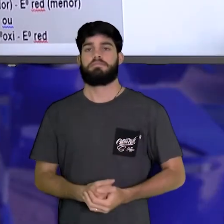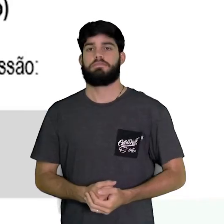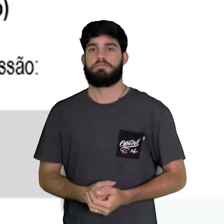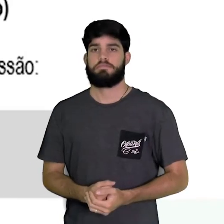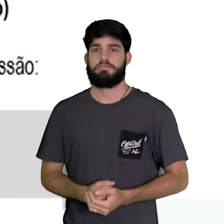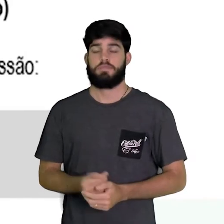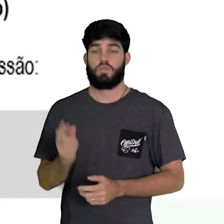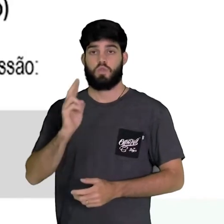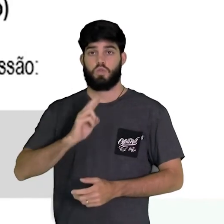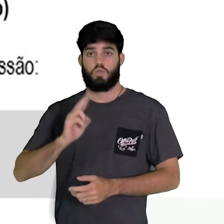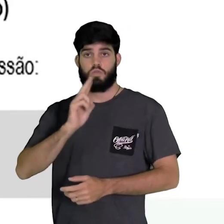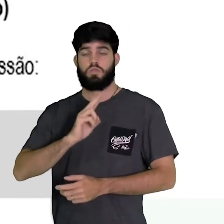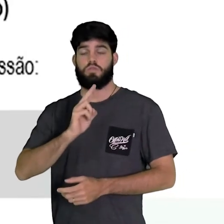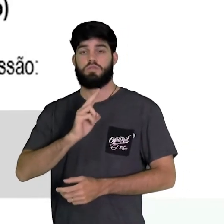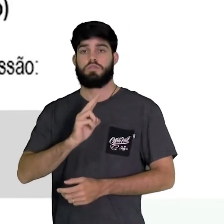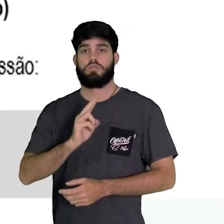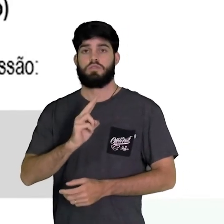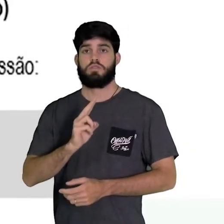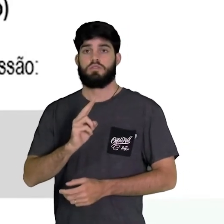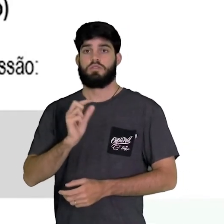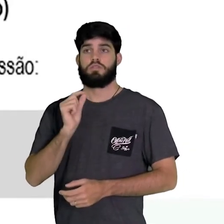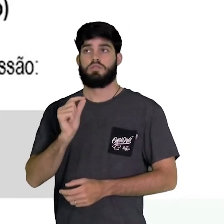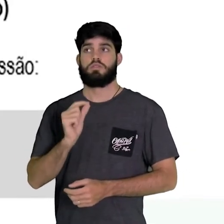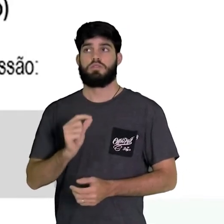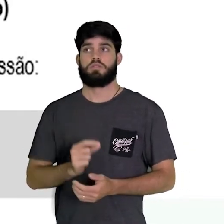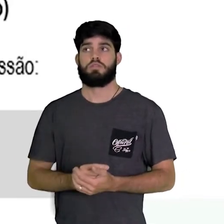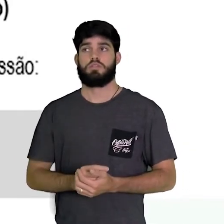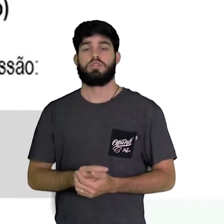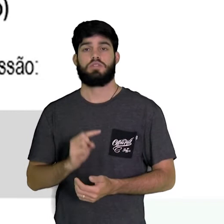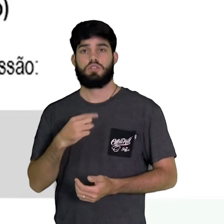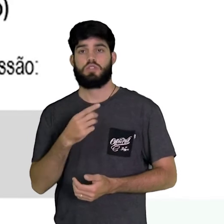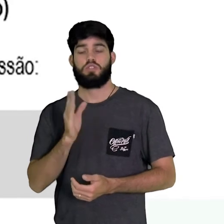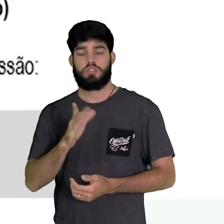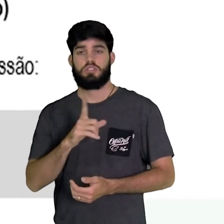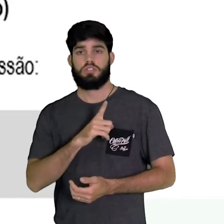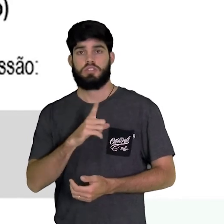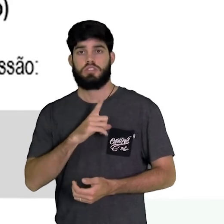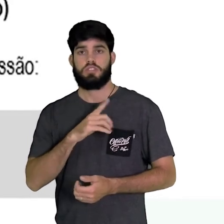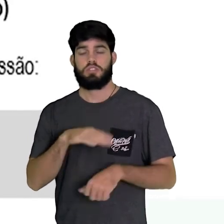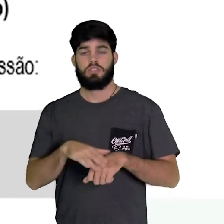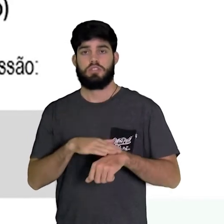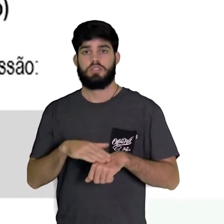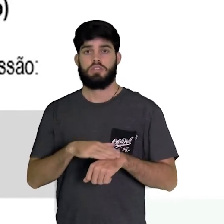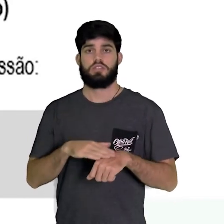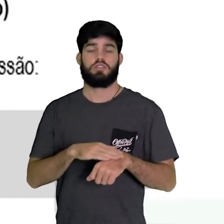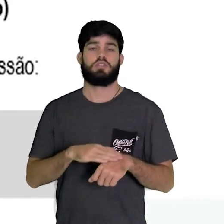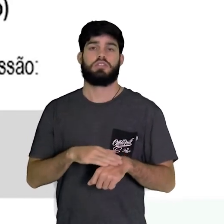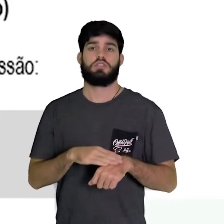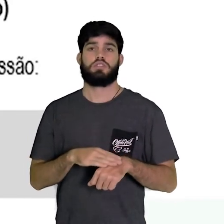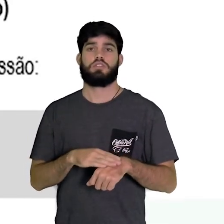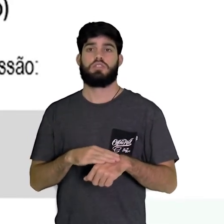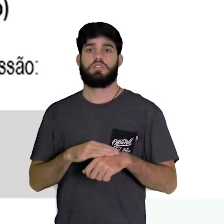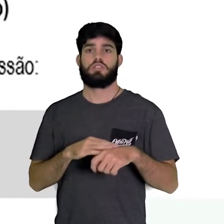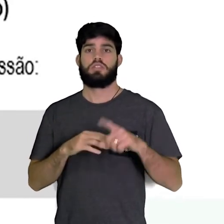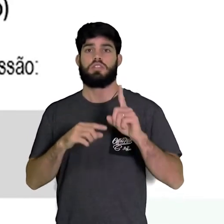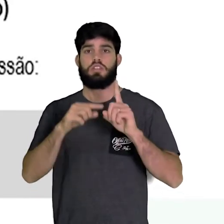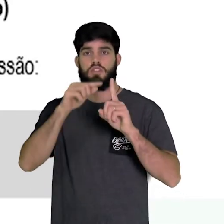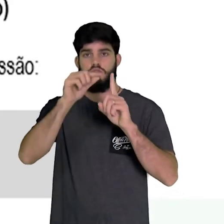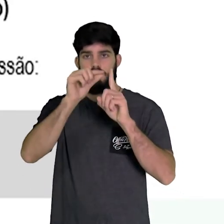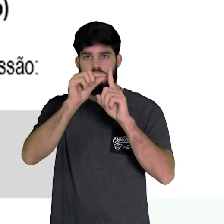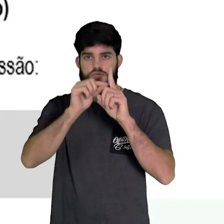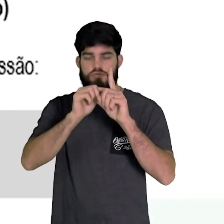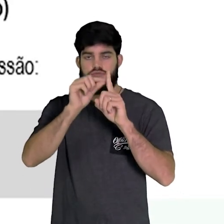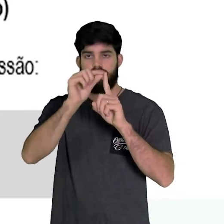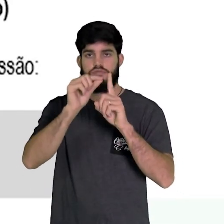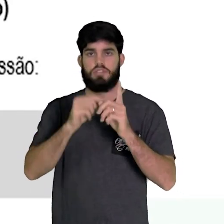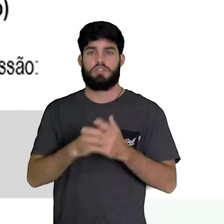Utiliza-se como eletrodo padrão, a gente já tinha conversado sobre isso, mas vamos relembrar, a temperatura de 25 graus Celsius, que é